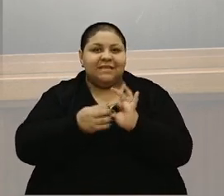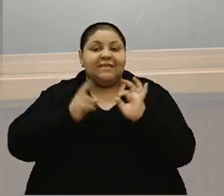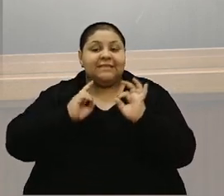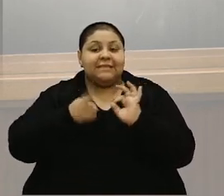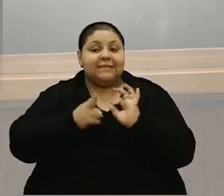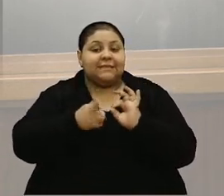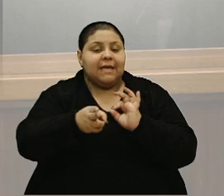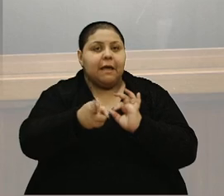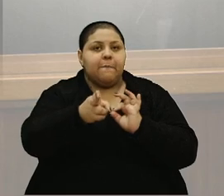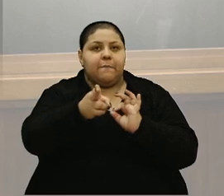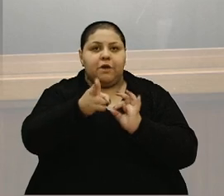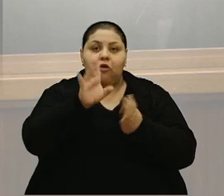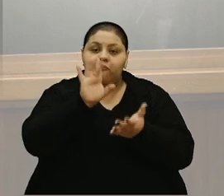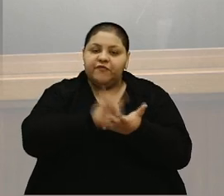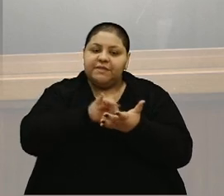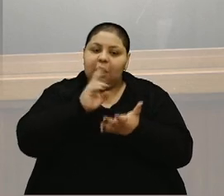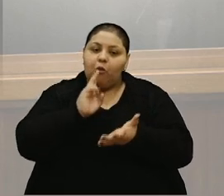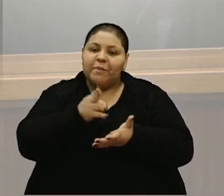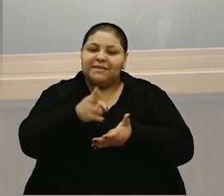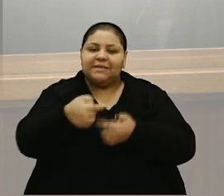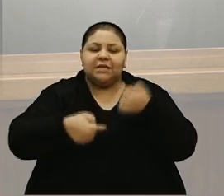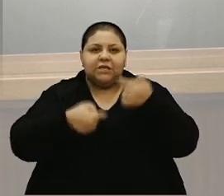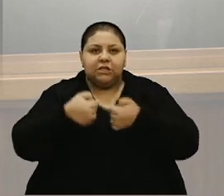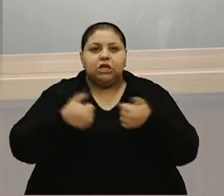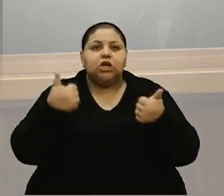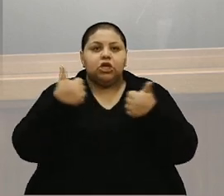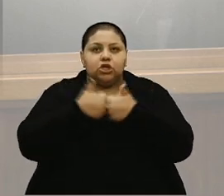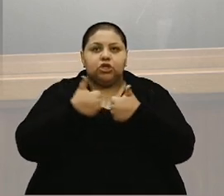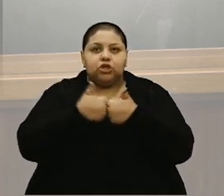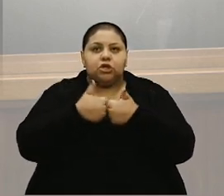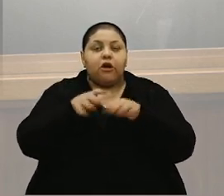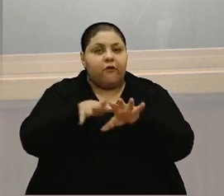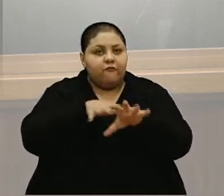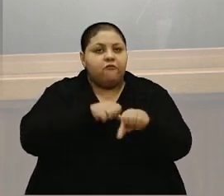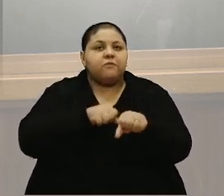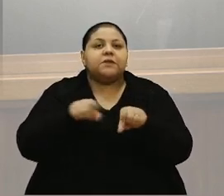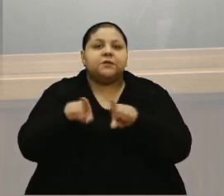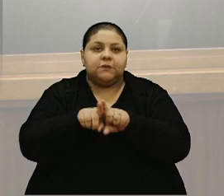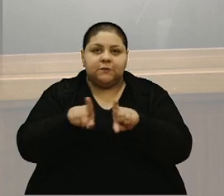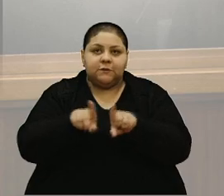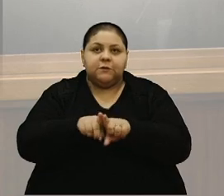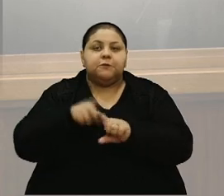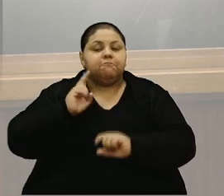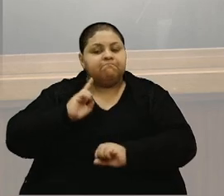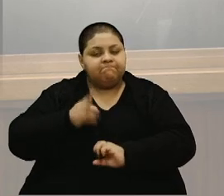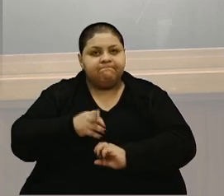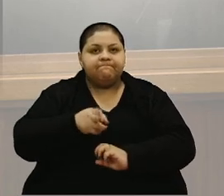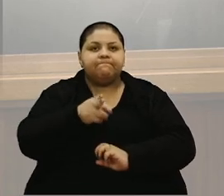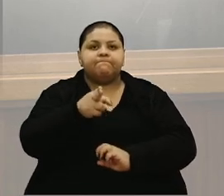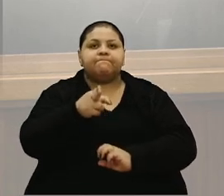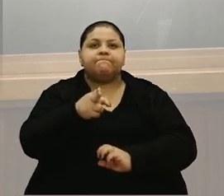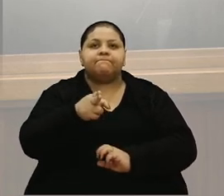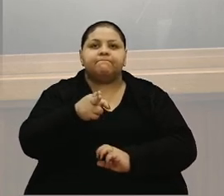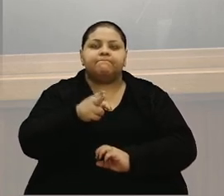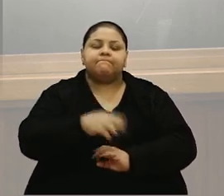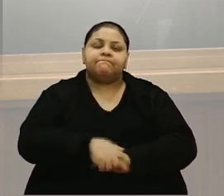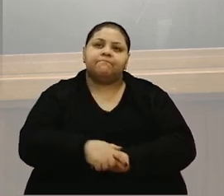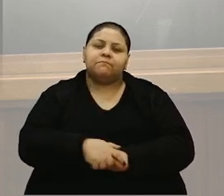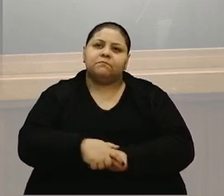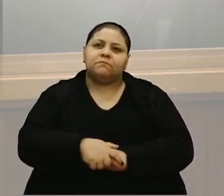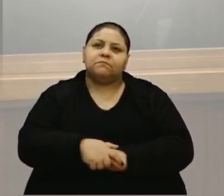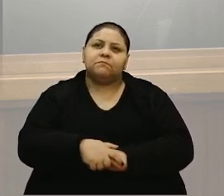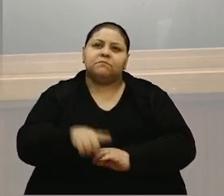permanente e junto a isso a formação também tem que ser constante e permanente.